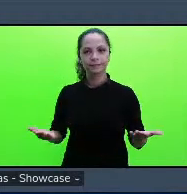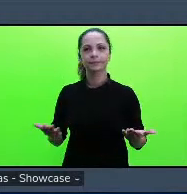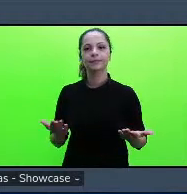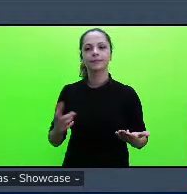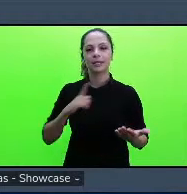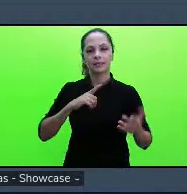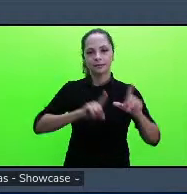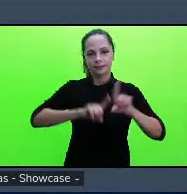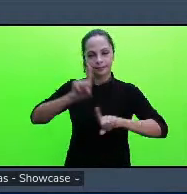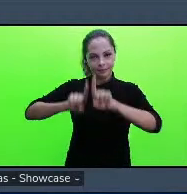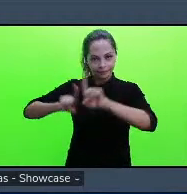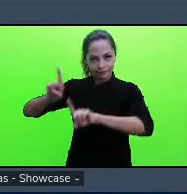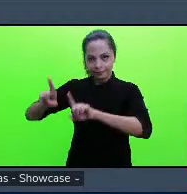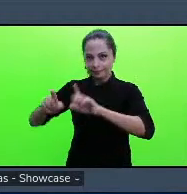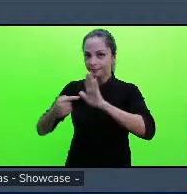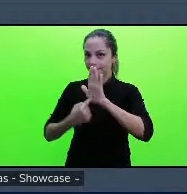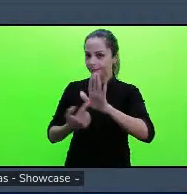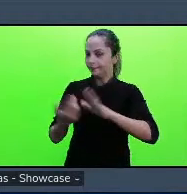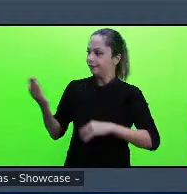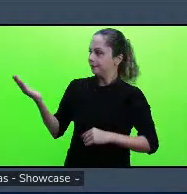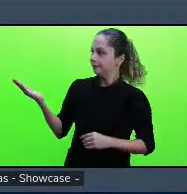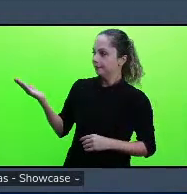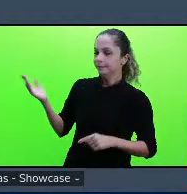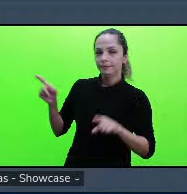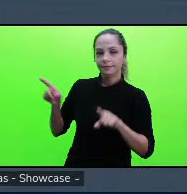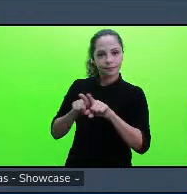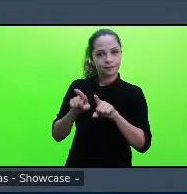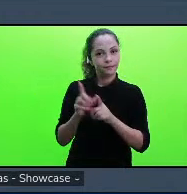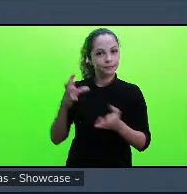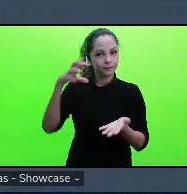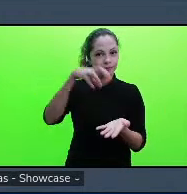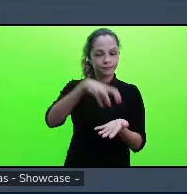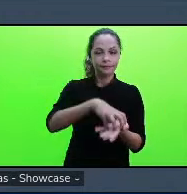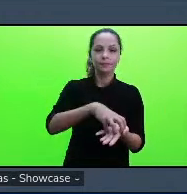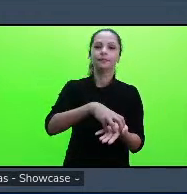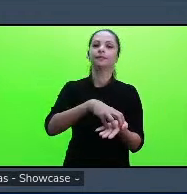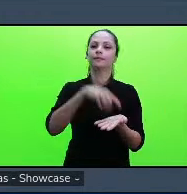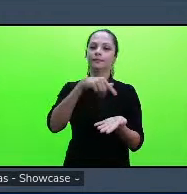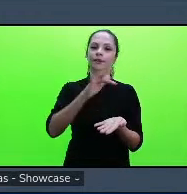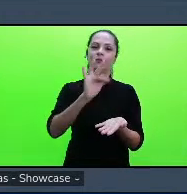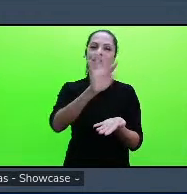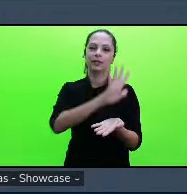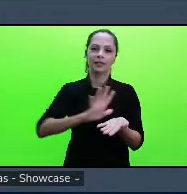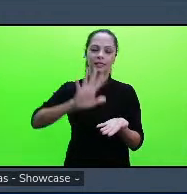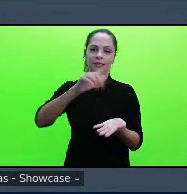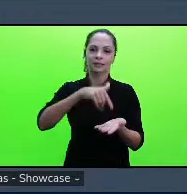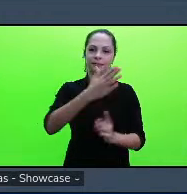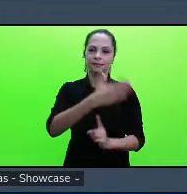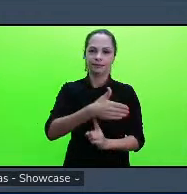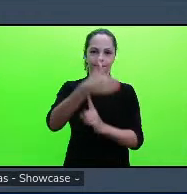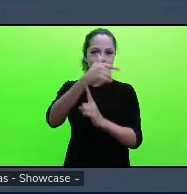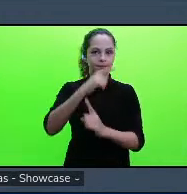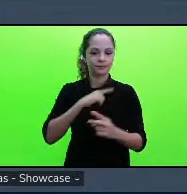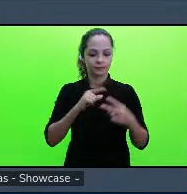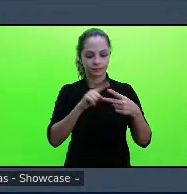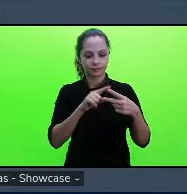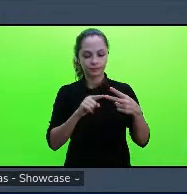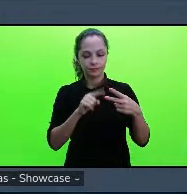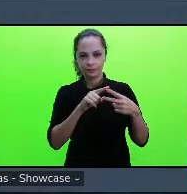o centro de educação federal tecnológica nós temos dois no sudeste e pesquisamos um